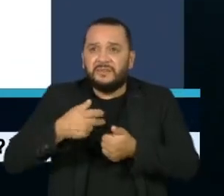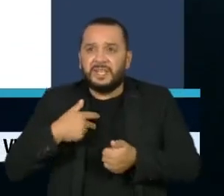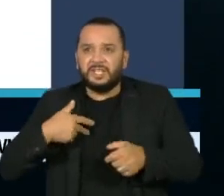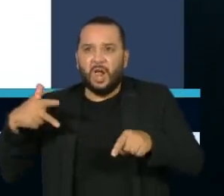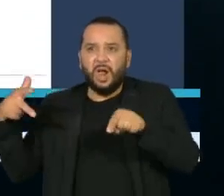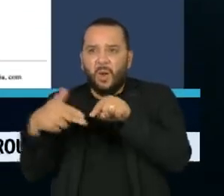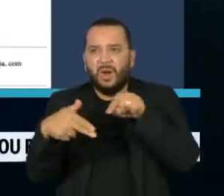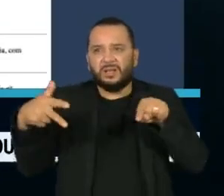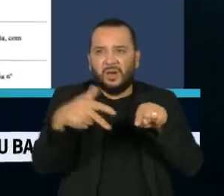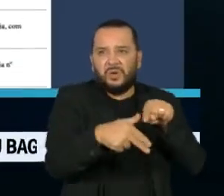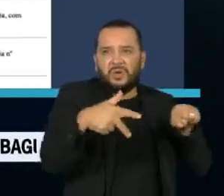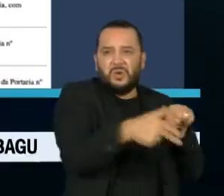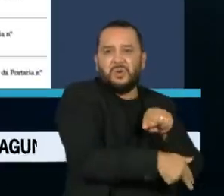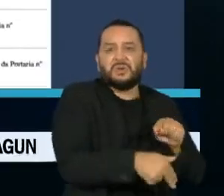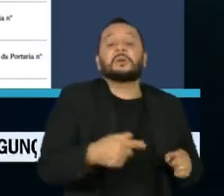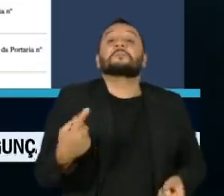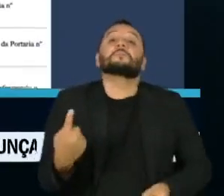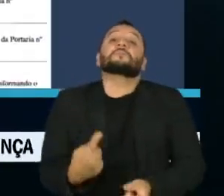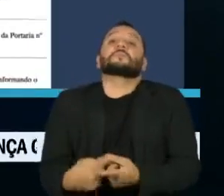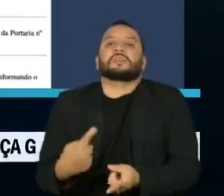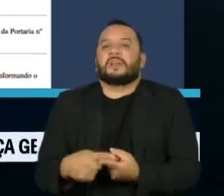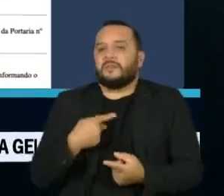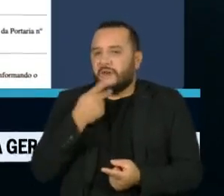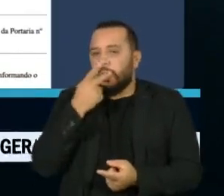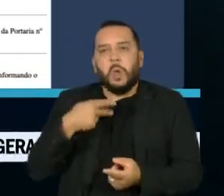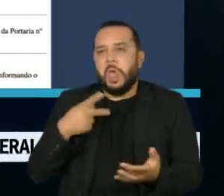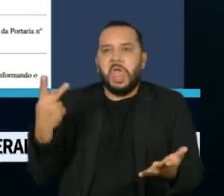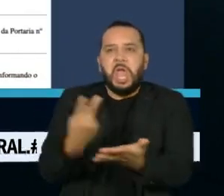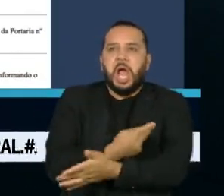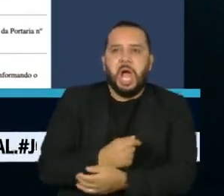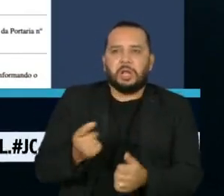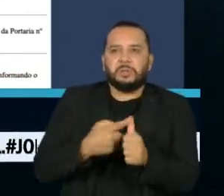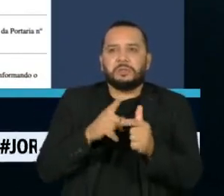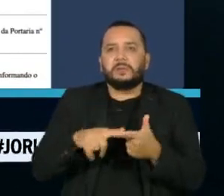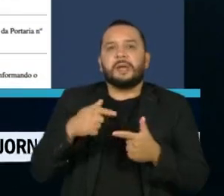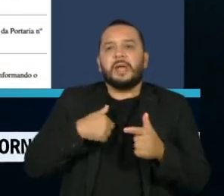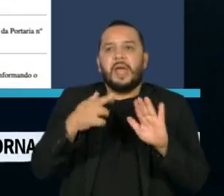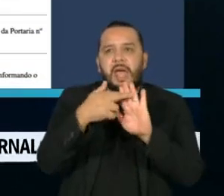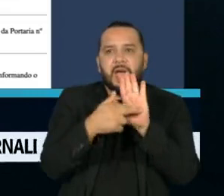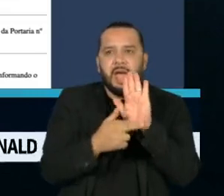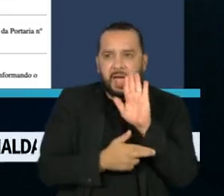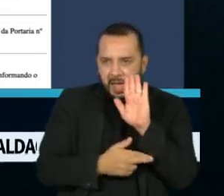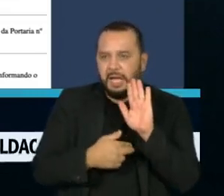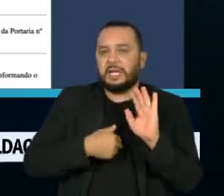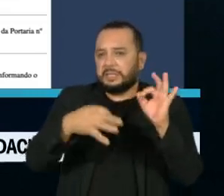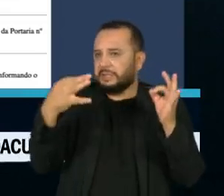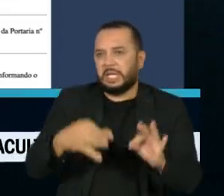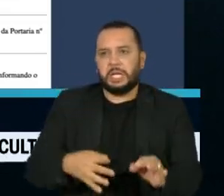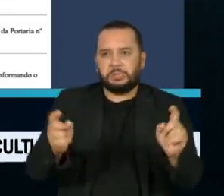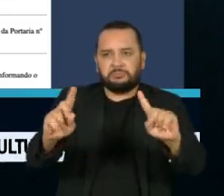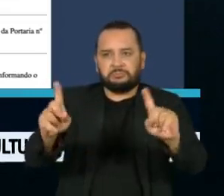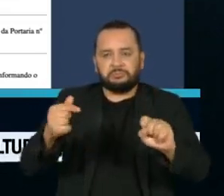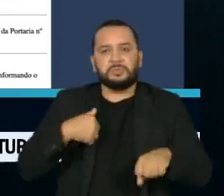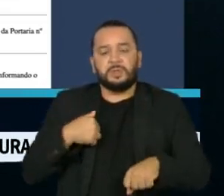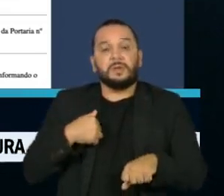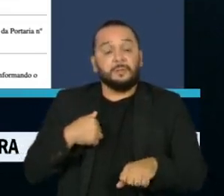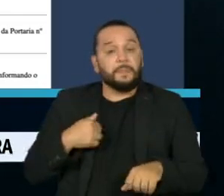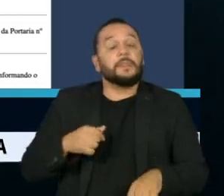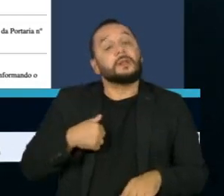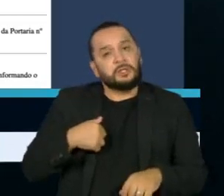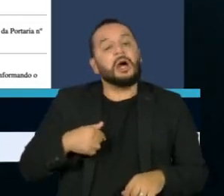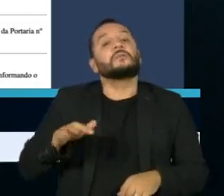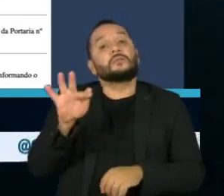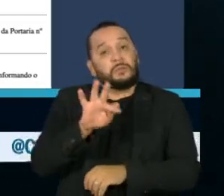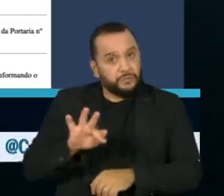o país, sob o argumento de irregularidades e o não cumprimento das cargas horárias estabelecidas. No caso da Unir,